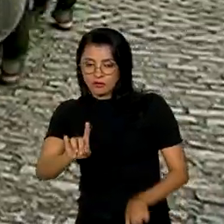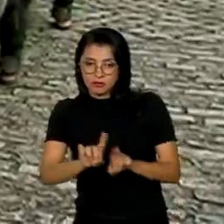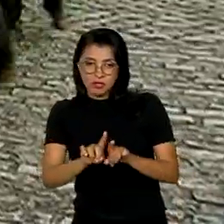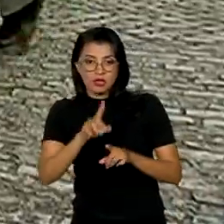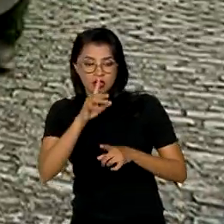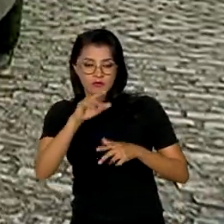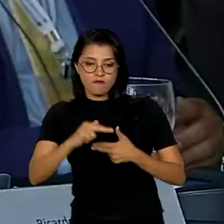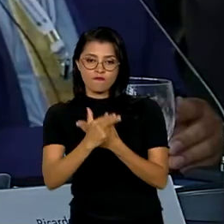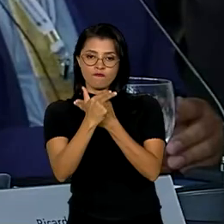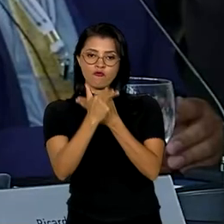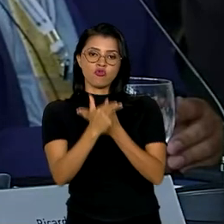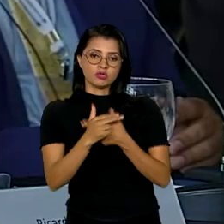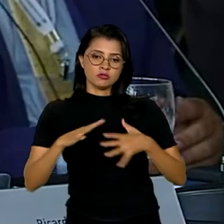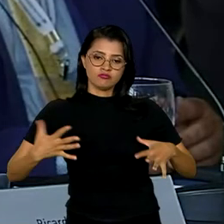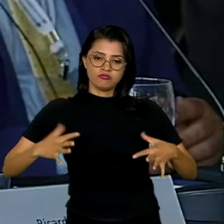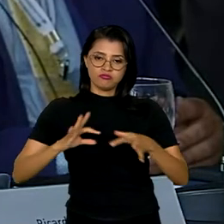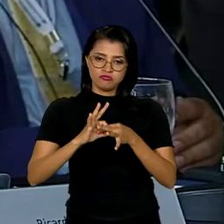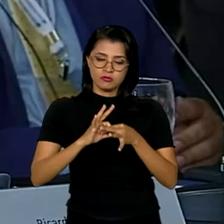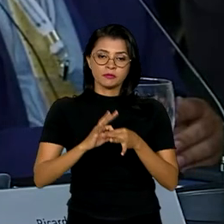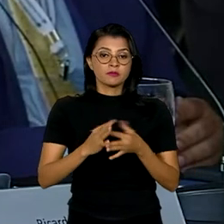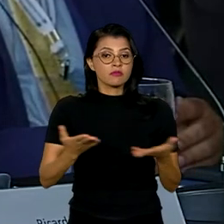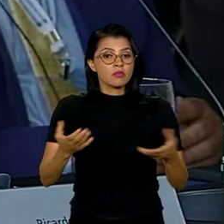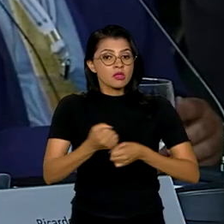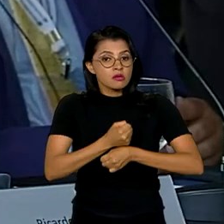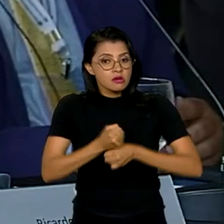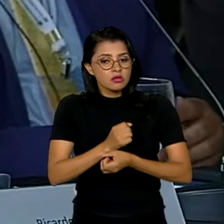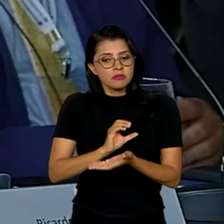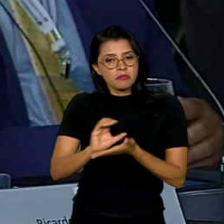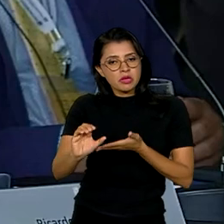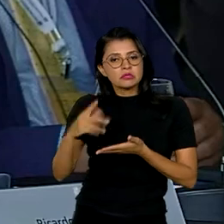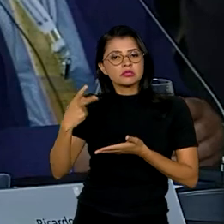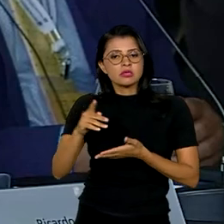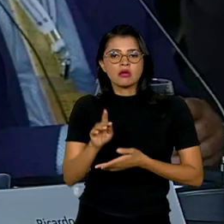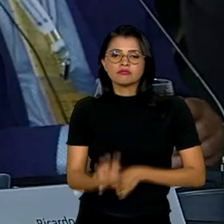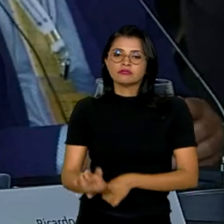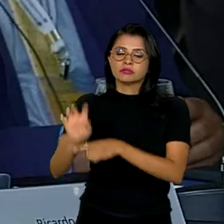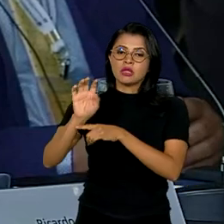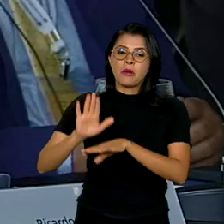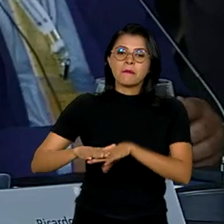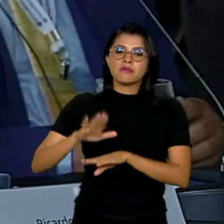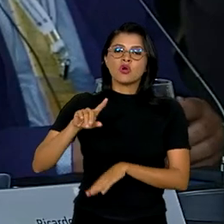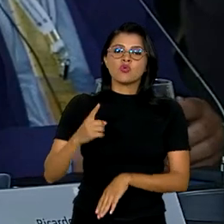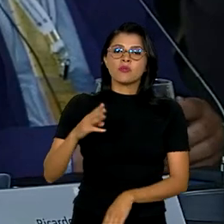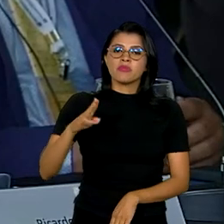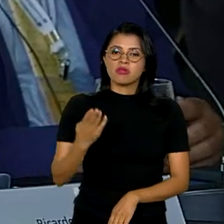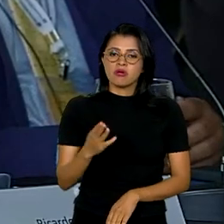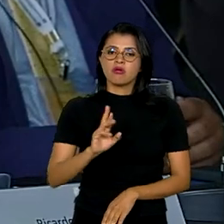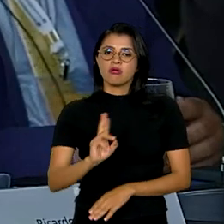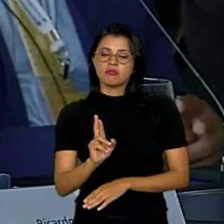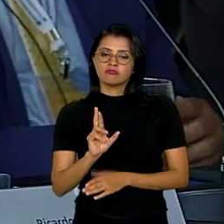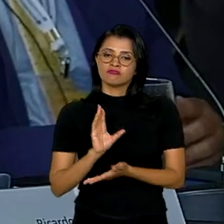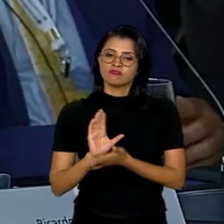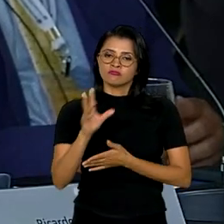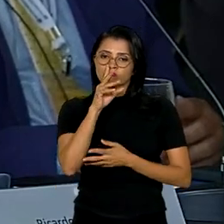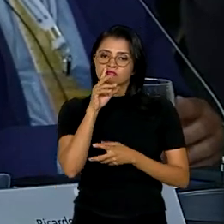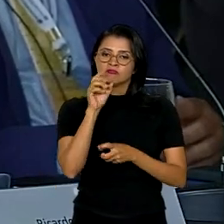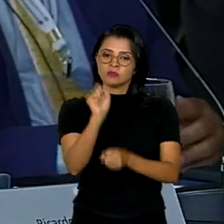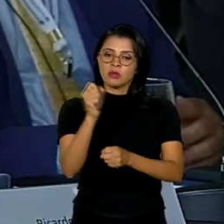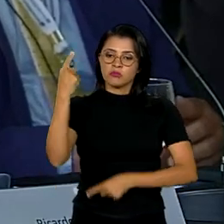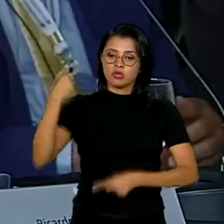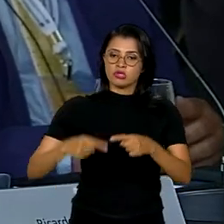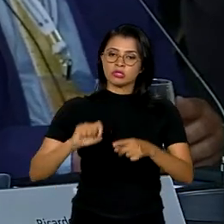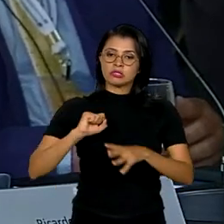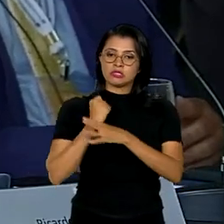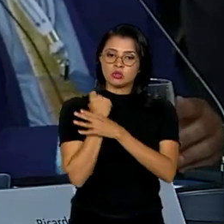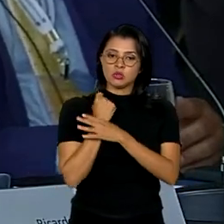Forças Armadas. Esse ano vamos repassar para os estados mais de um bilhão de reais para fortalecer as políticas de